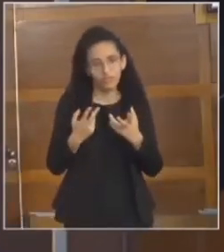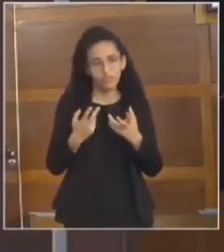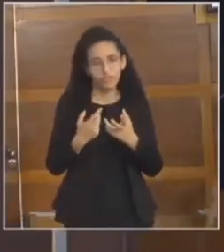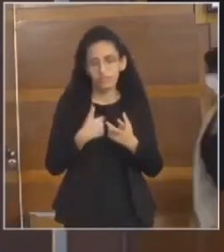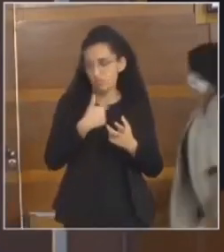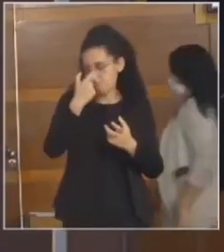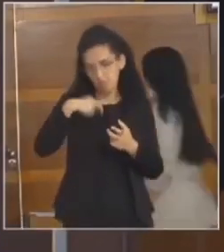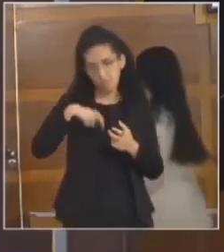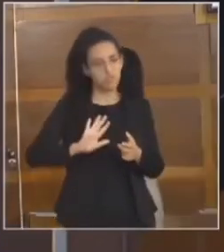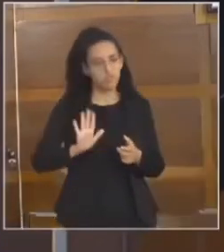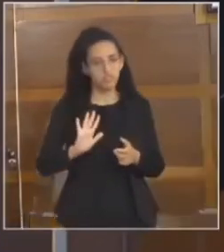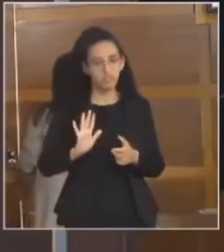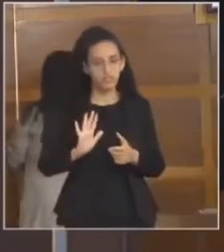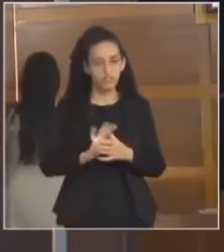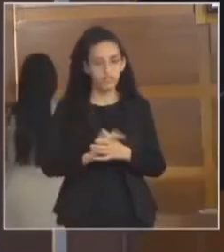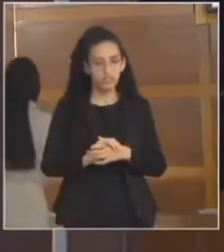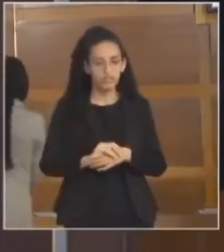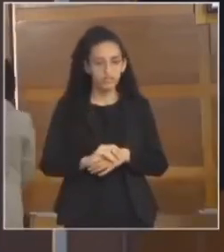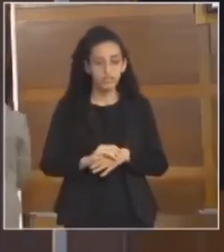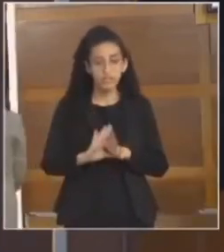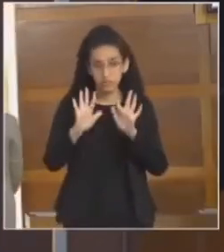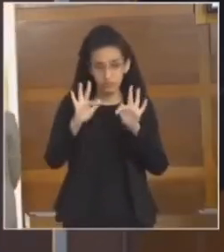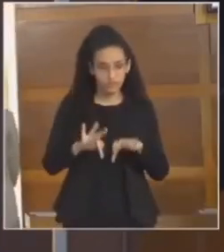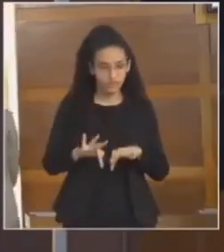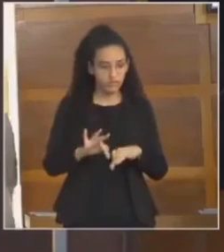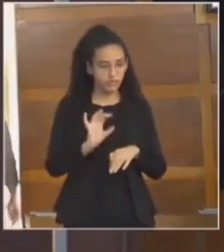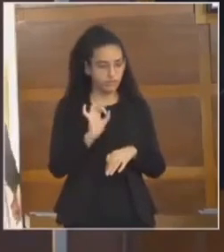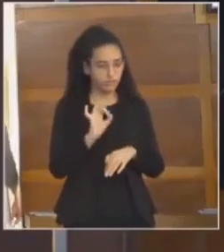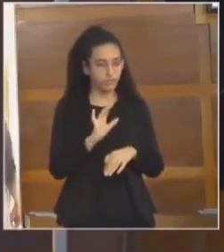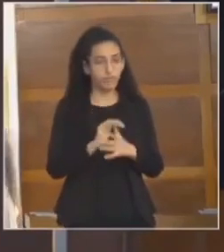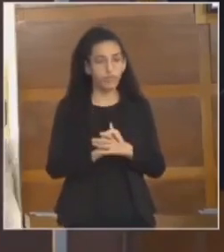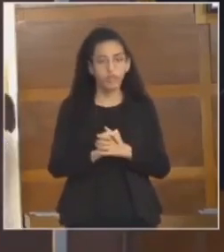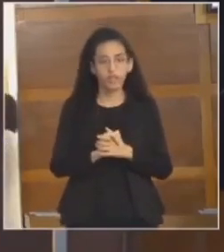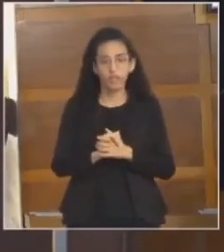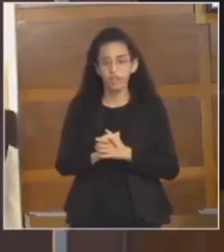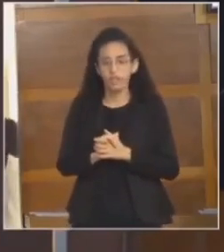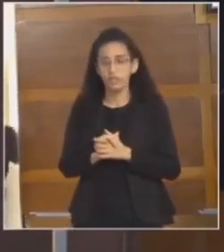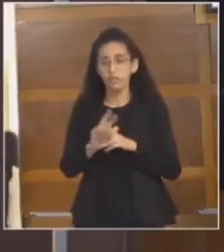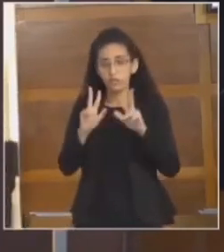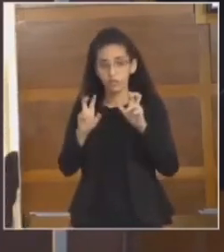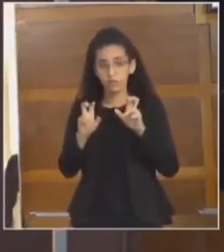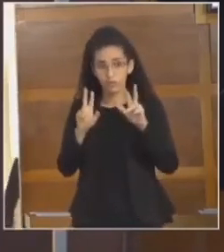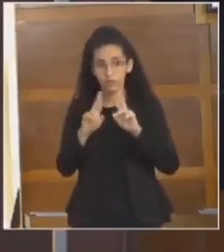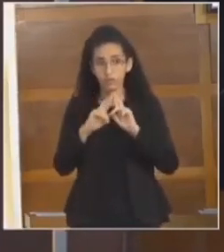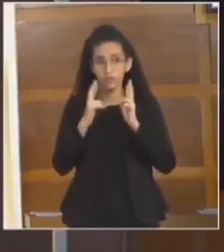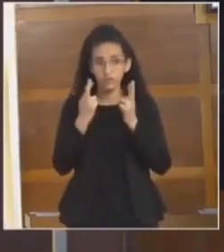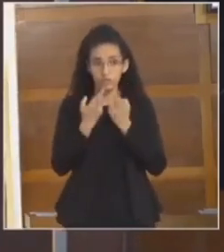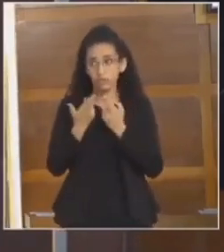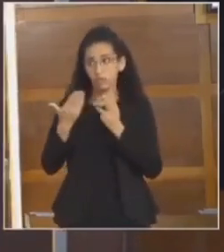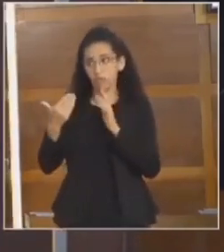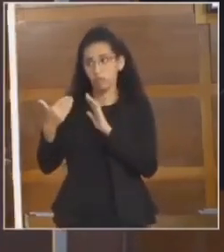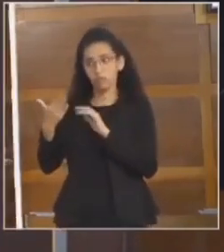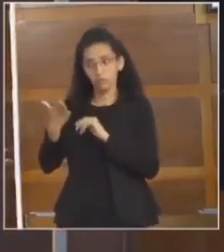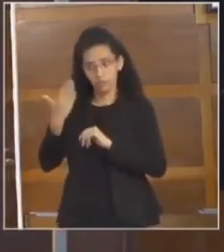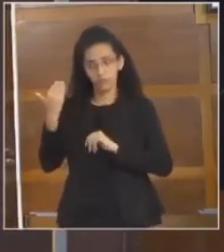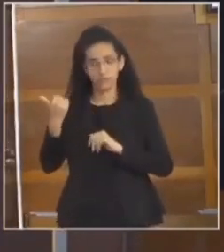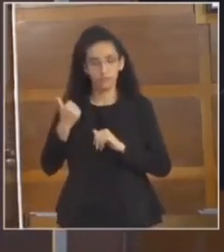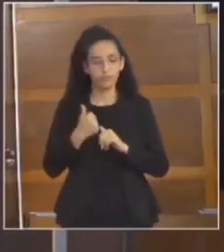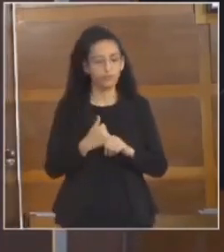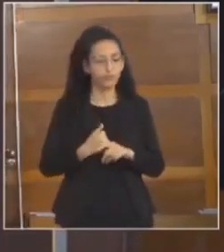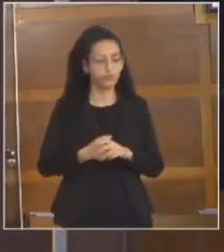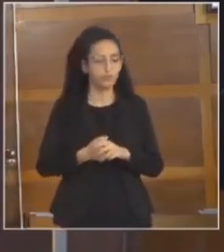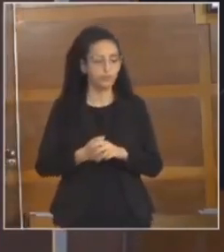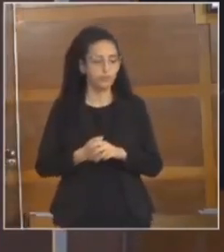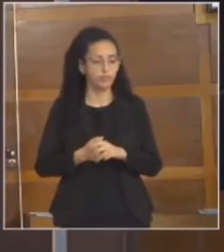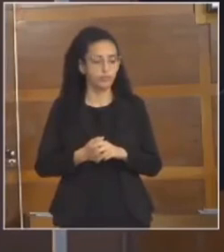definitivamente, eu não sou. Para finalizar as ponderações aqui sobre a última sessão, presidente, eu gostaria aqui de